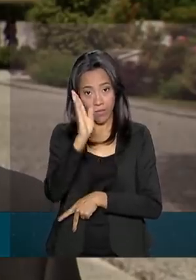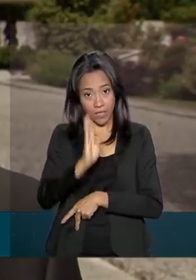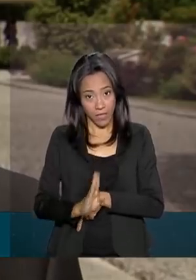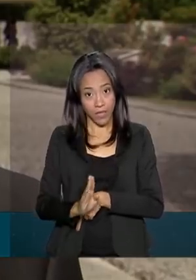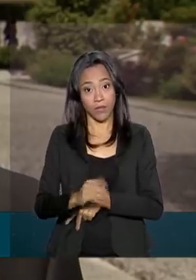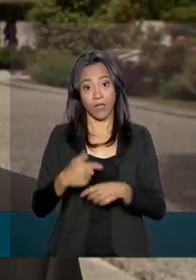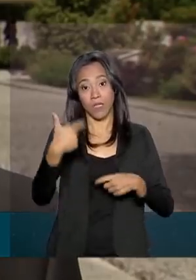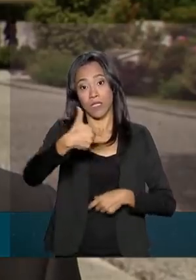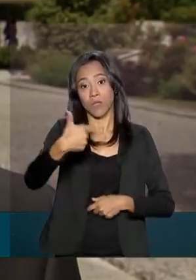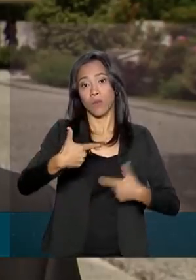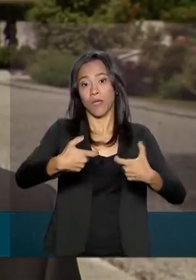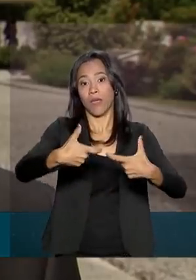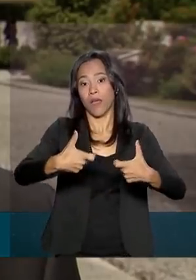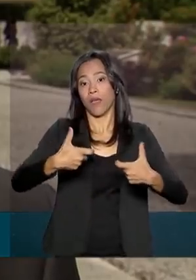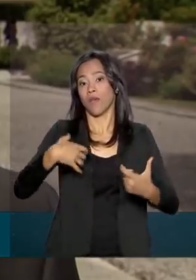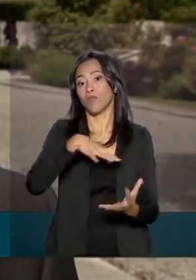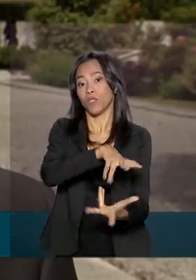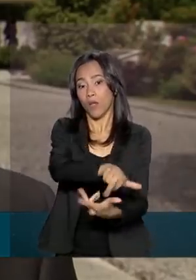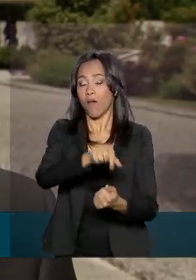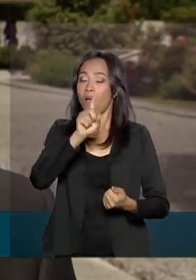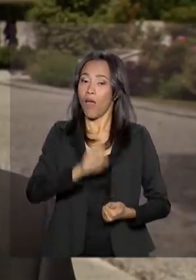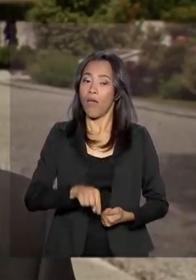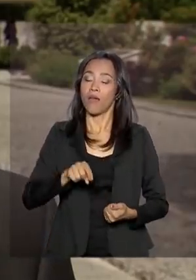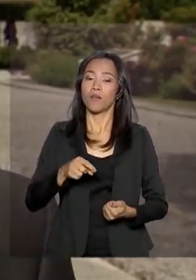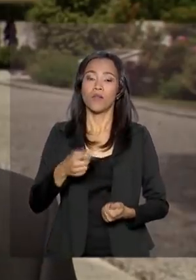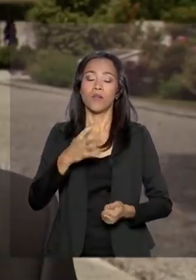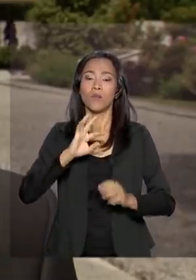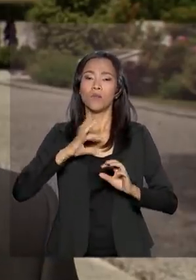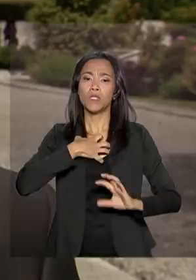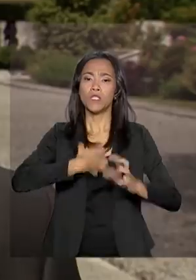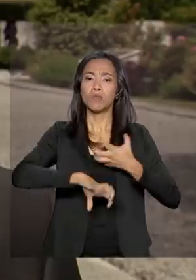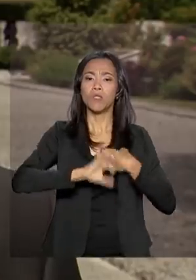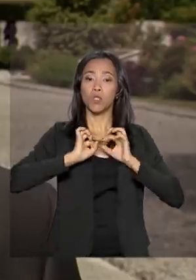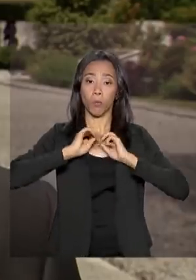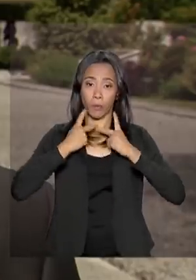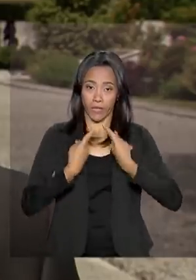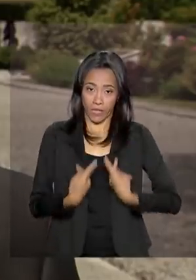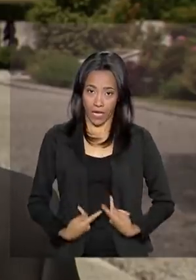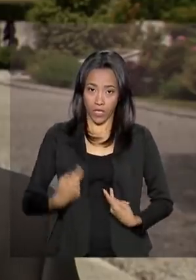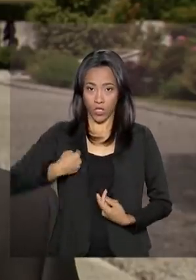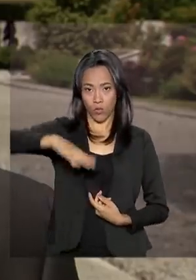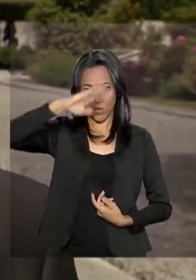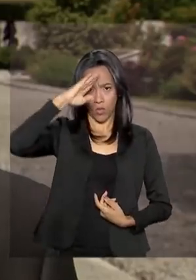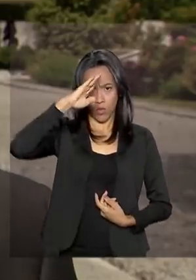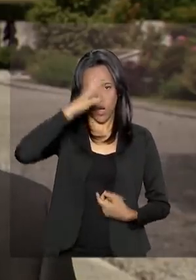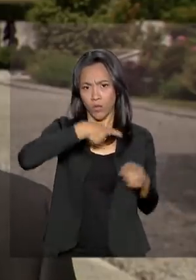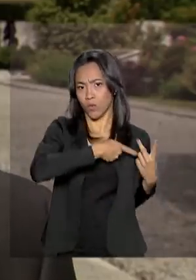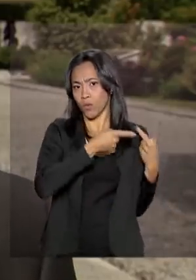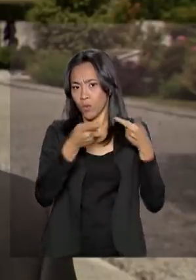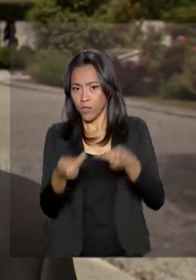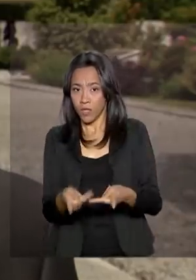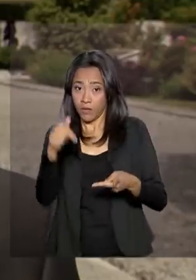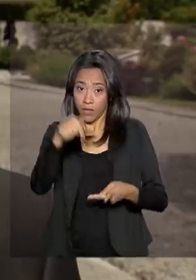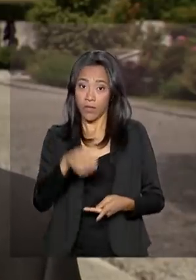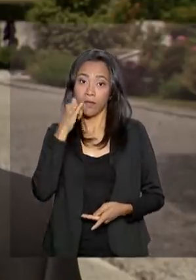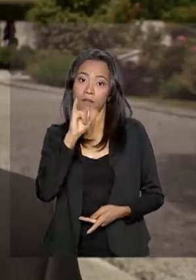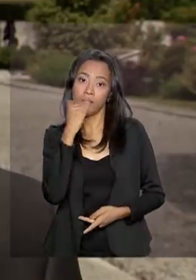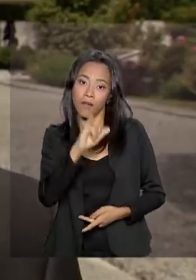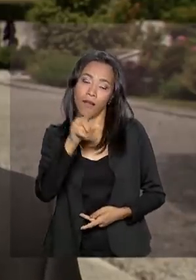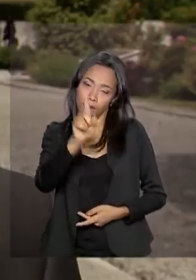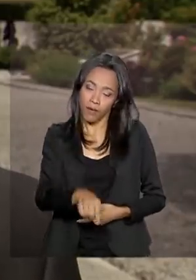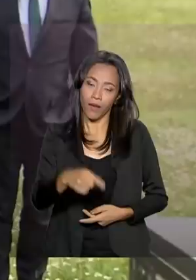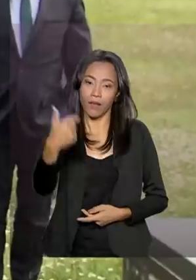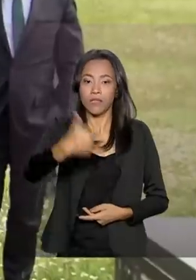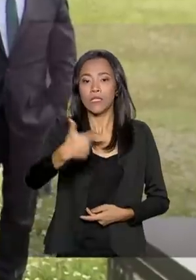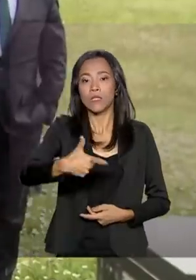humanidade que os brasileiros, que os soldados brasileiros trouxeram aqui na Itália no meio daquele drama que era a Segunda